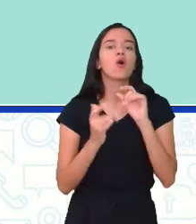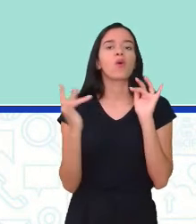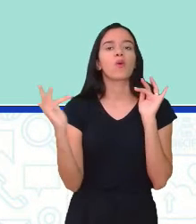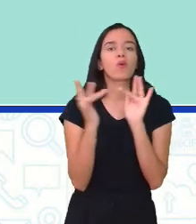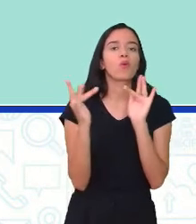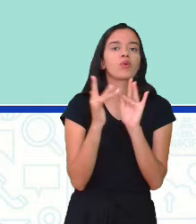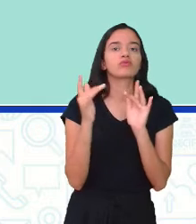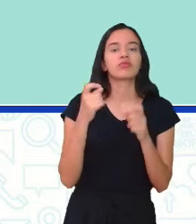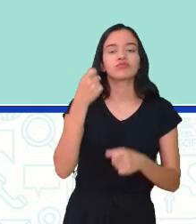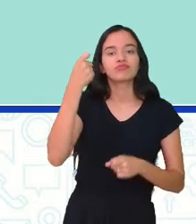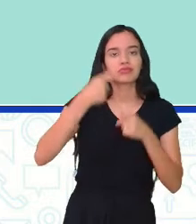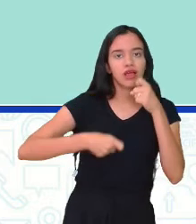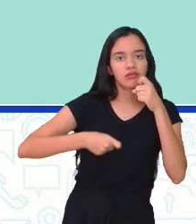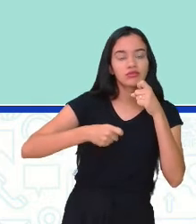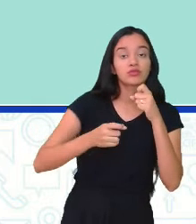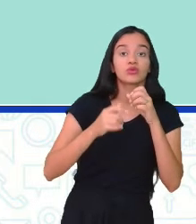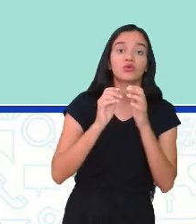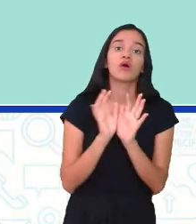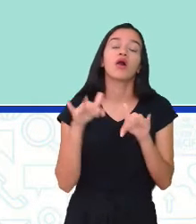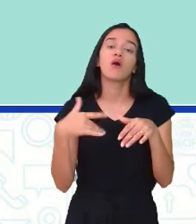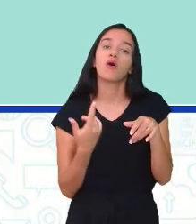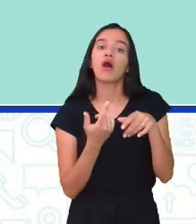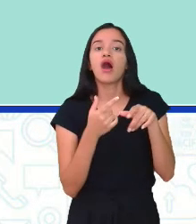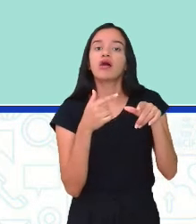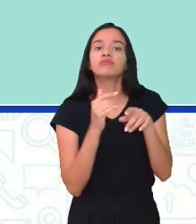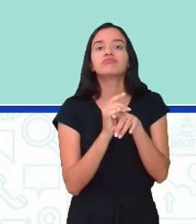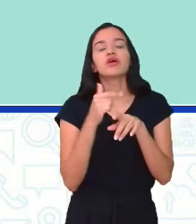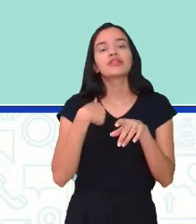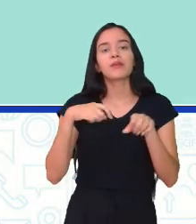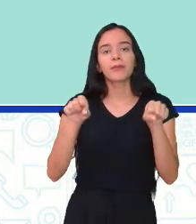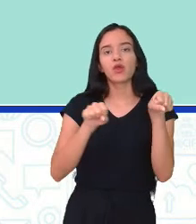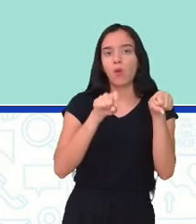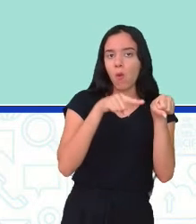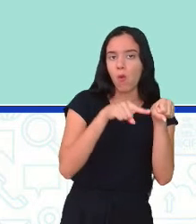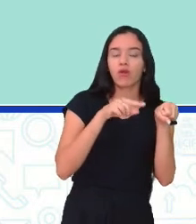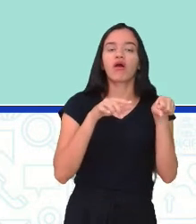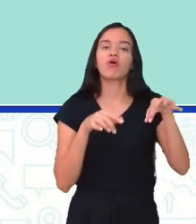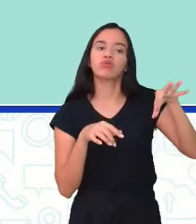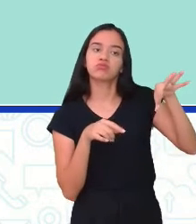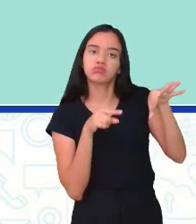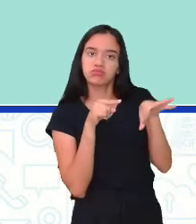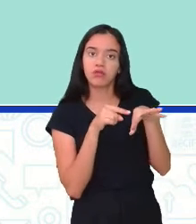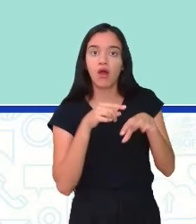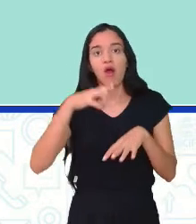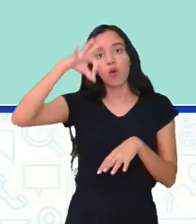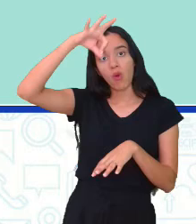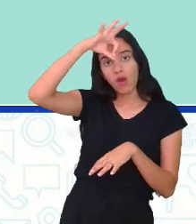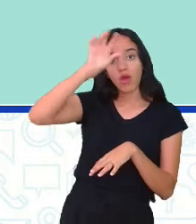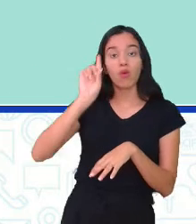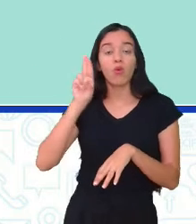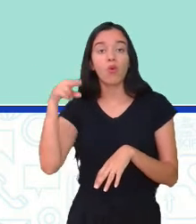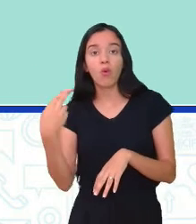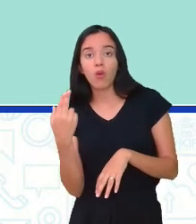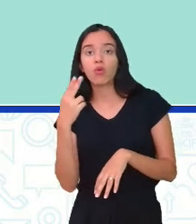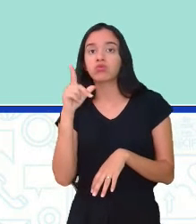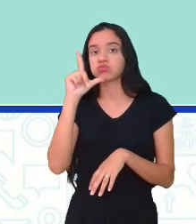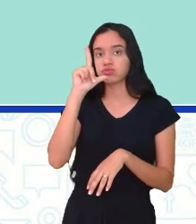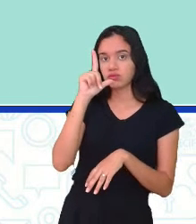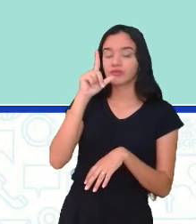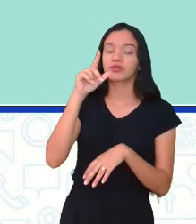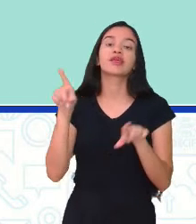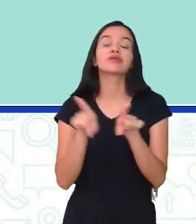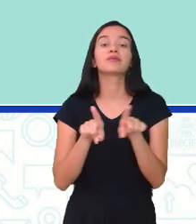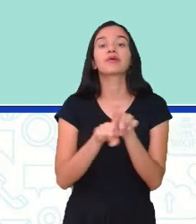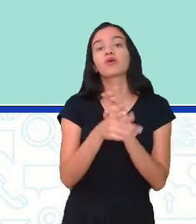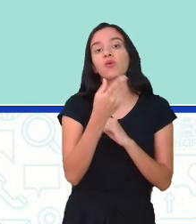contato sexual, oral, vaginal, anal, sem o uso de camisinha masculina ou feminina, e com